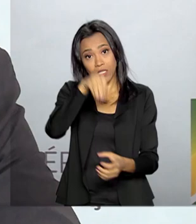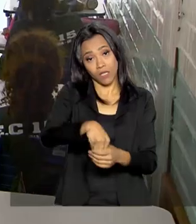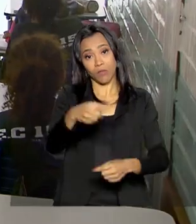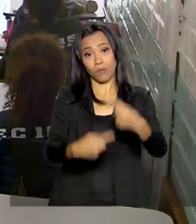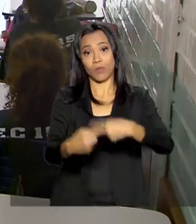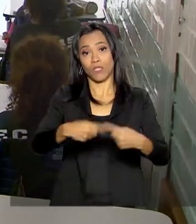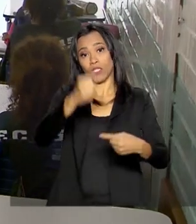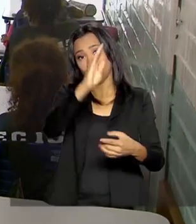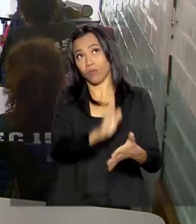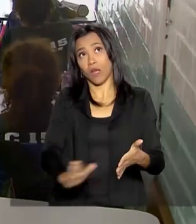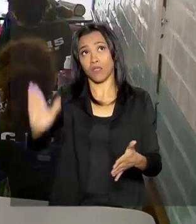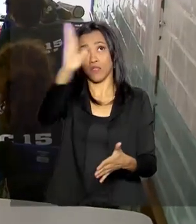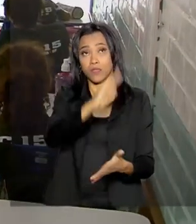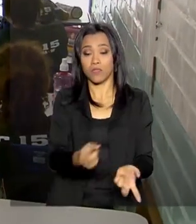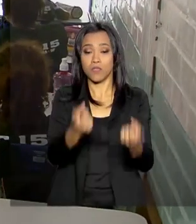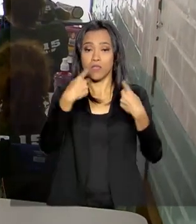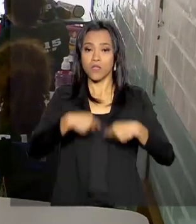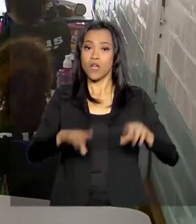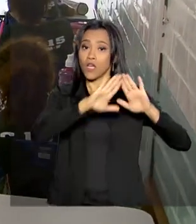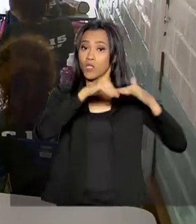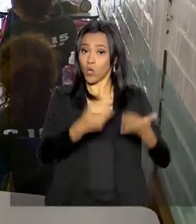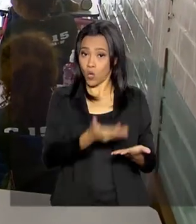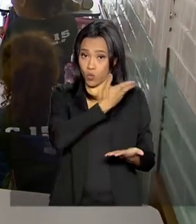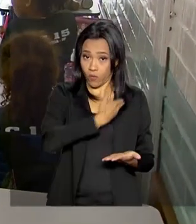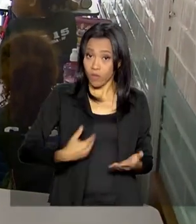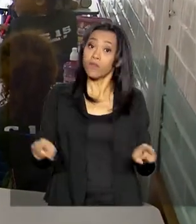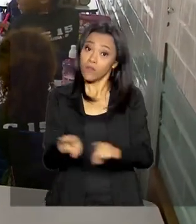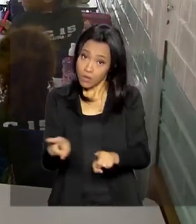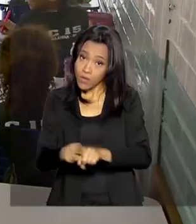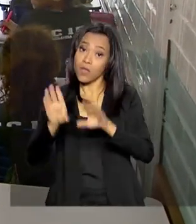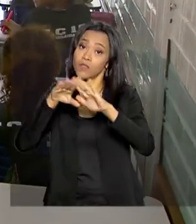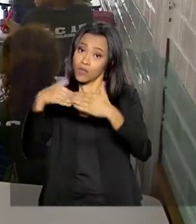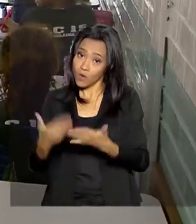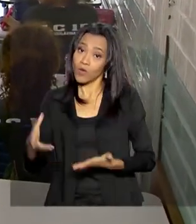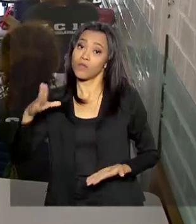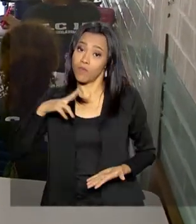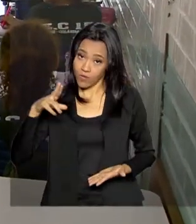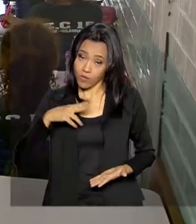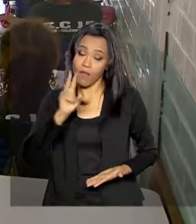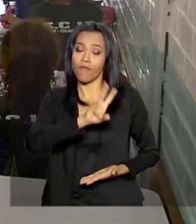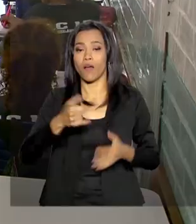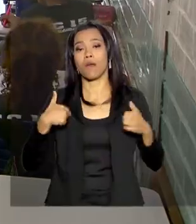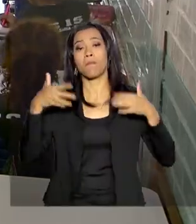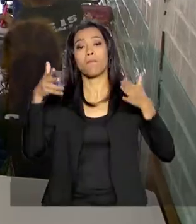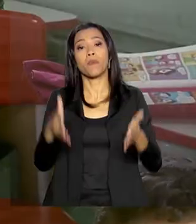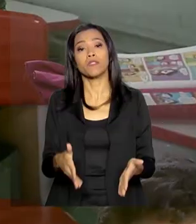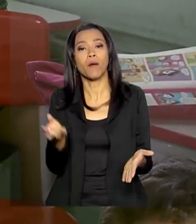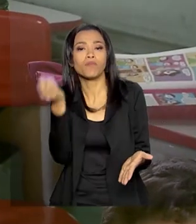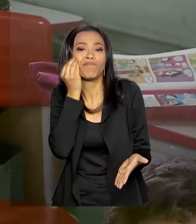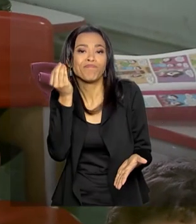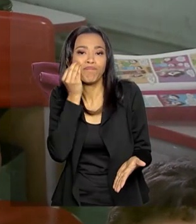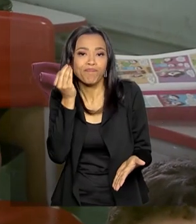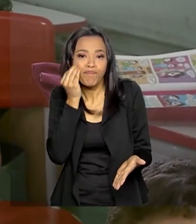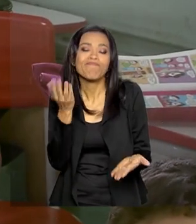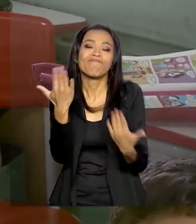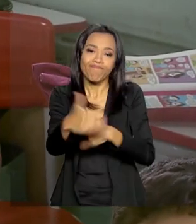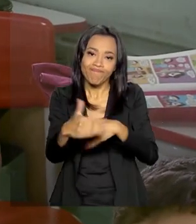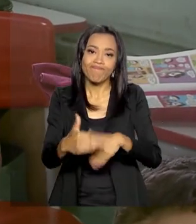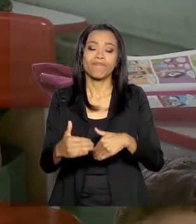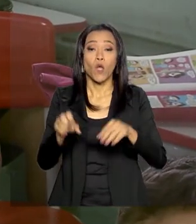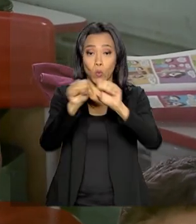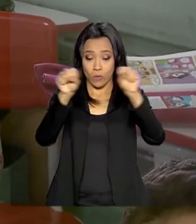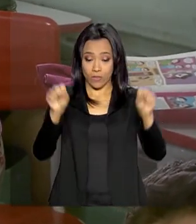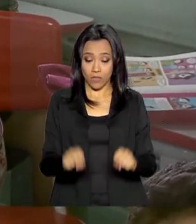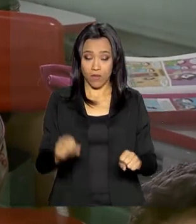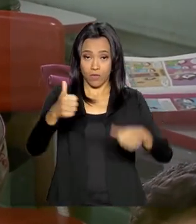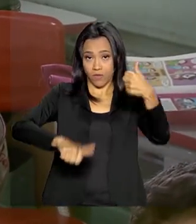nacional. Além das escolas públicas, as privadas também vão participar da avaliação por meio de amostra. O sistema de avaliação da